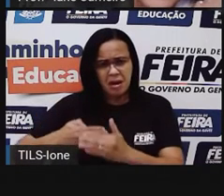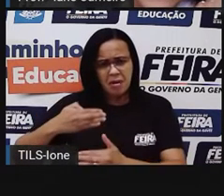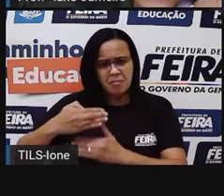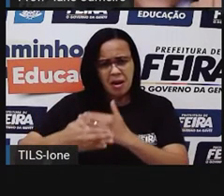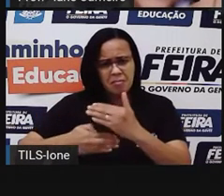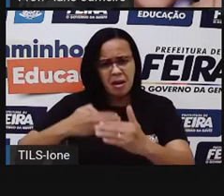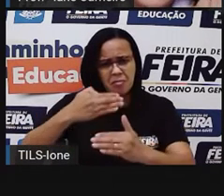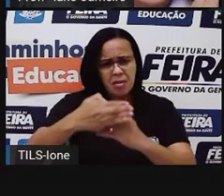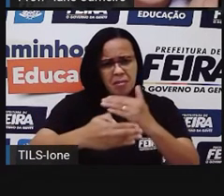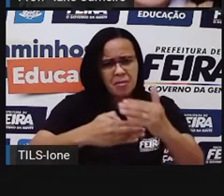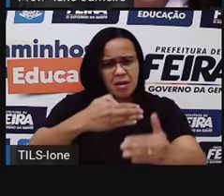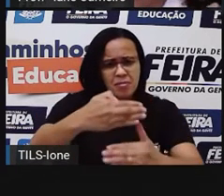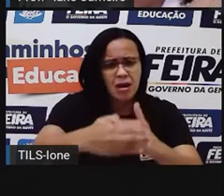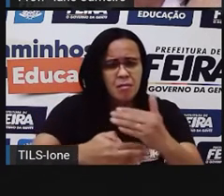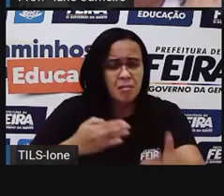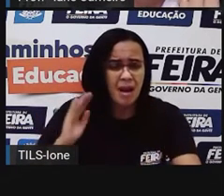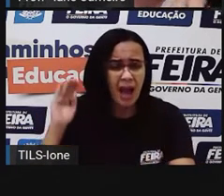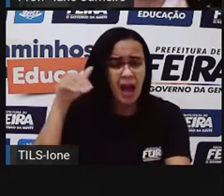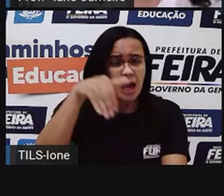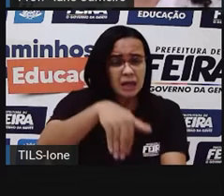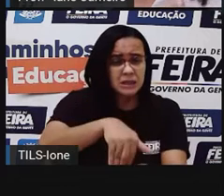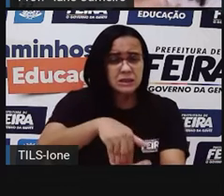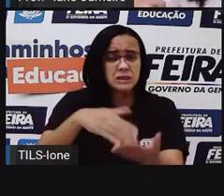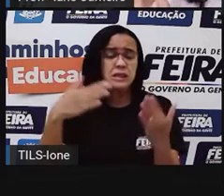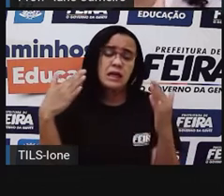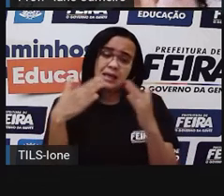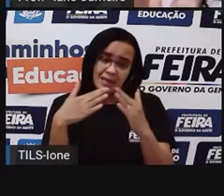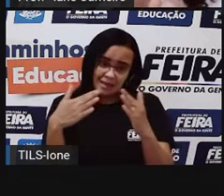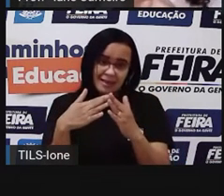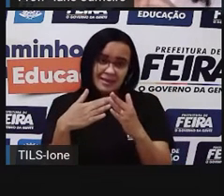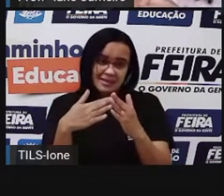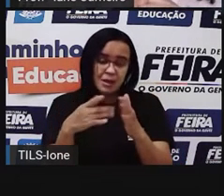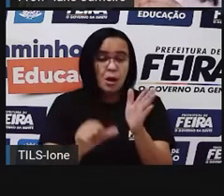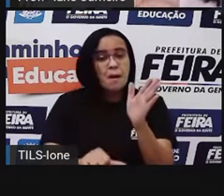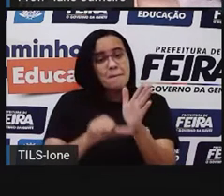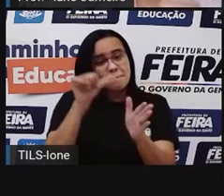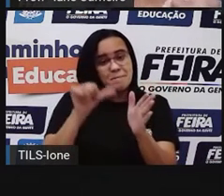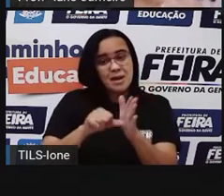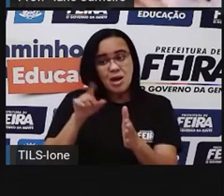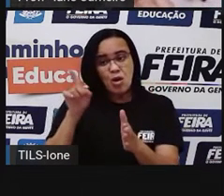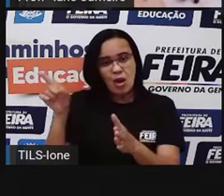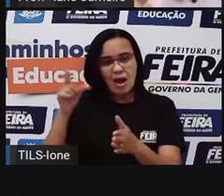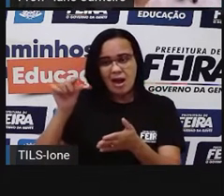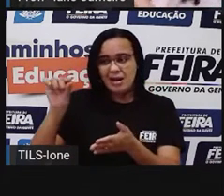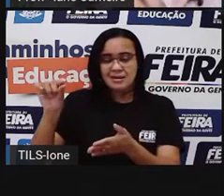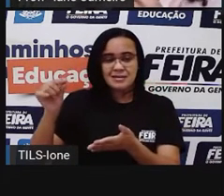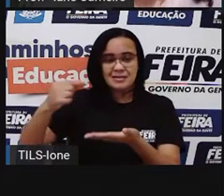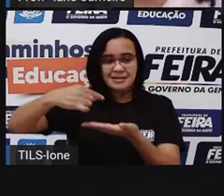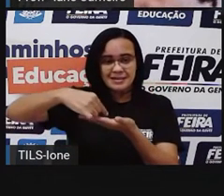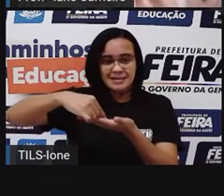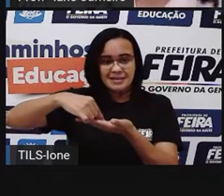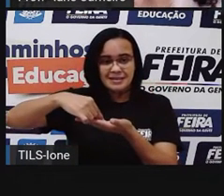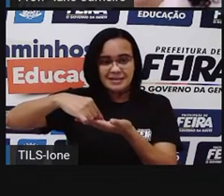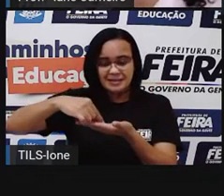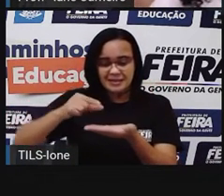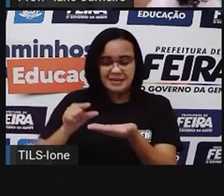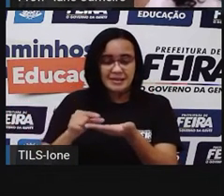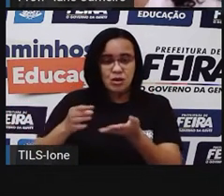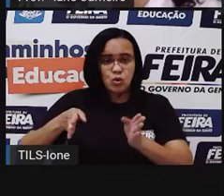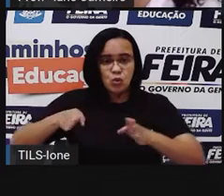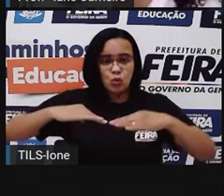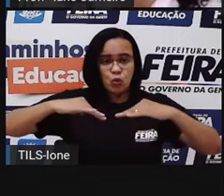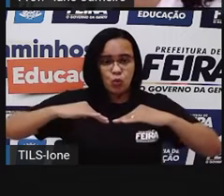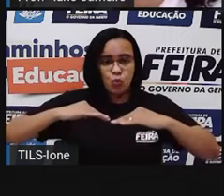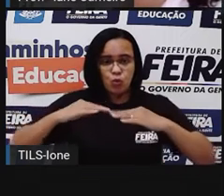começa lá, ó, desde a plantação do trigo, né? E de outros ingredientes que são feitos o pão, a